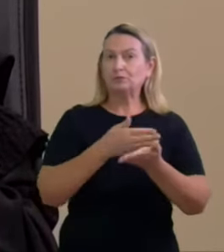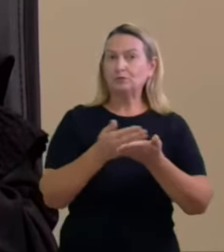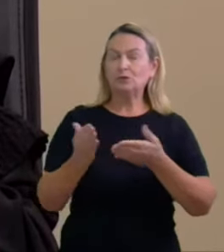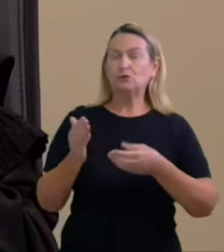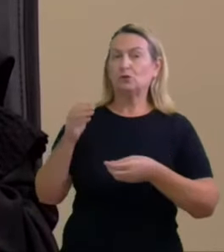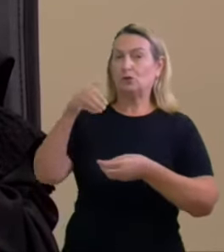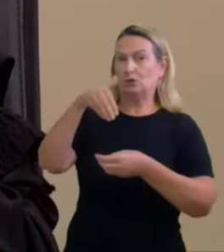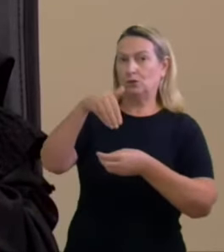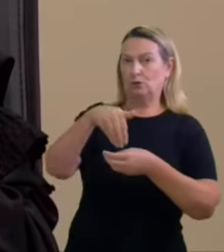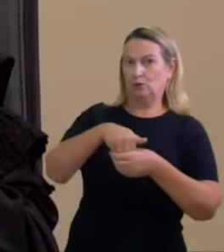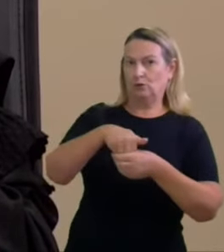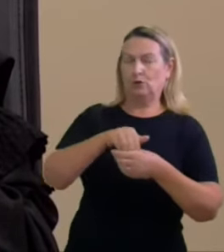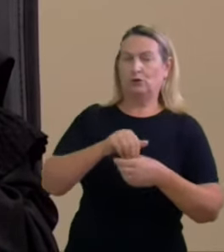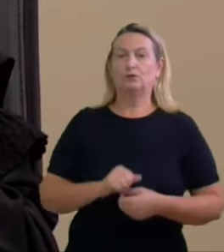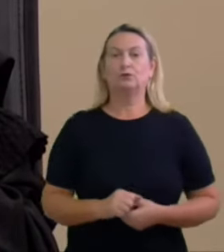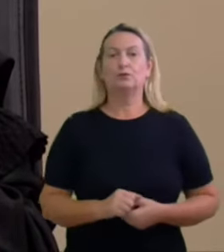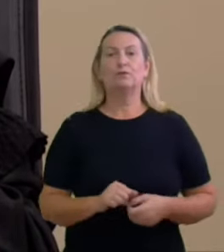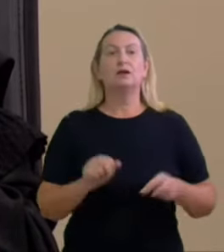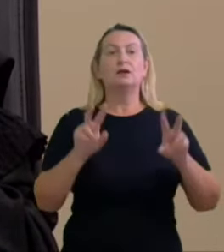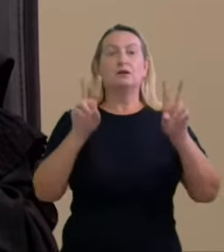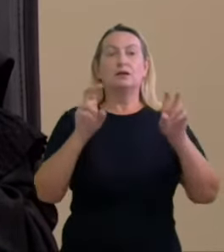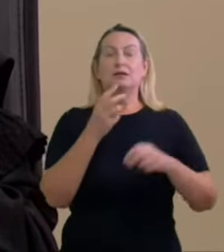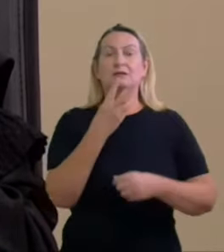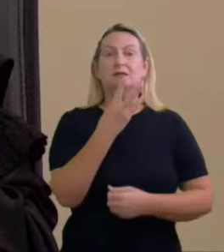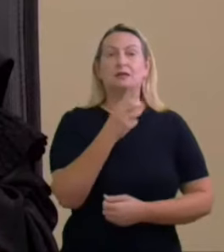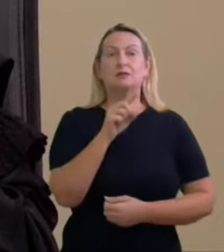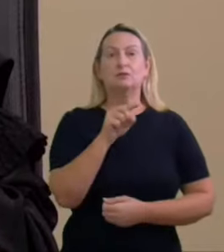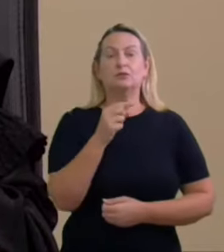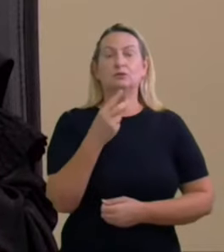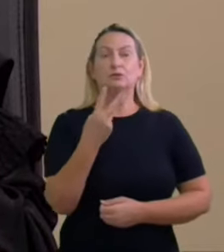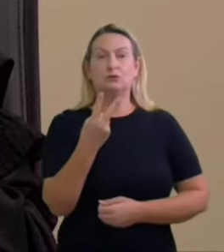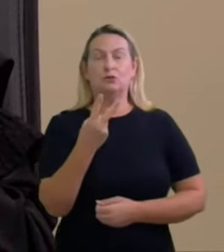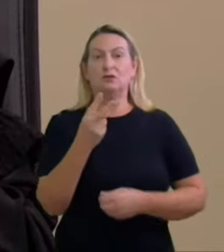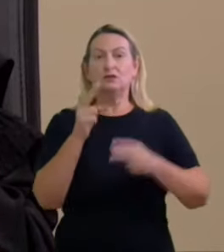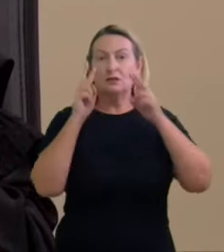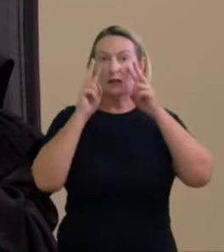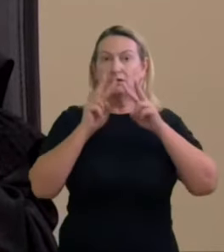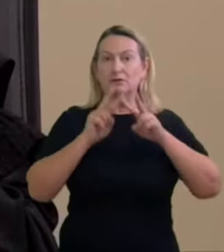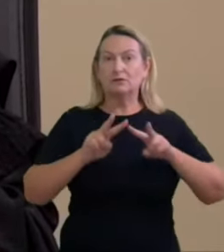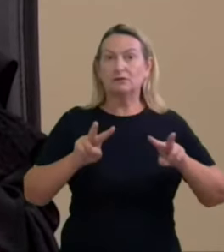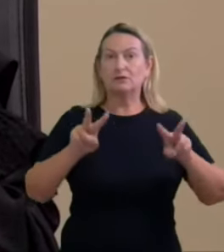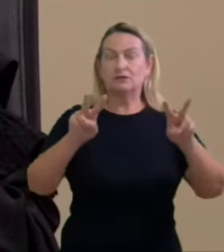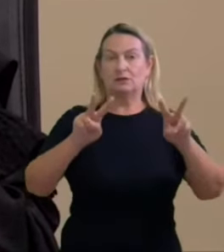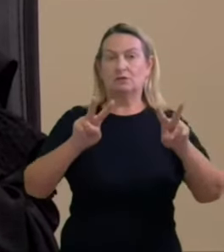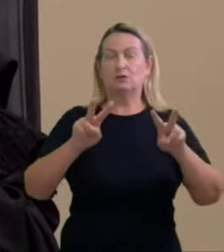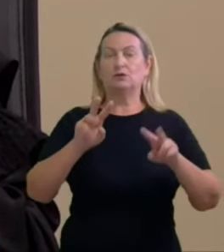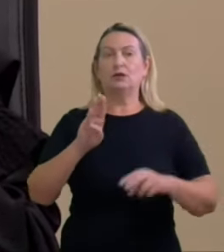eu intitulo o capítulo 3.2 como o paradigma do Joaquim Barbosa